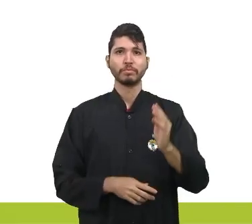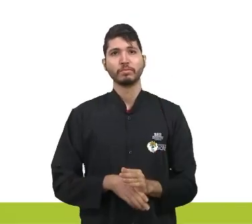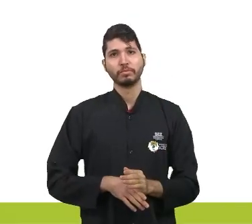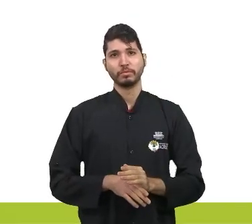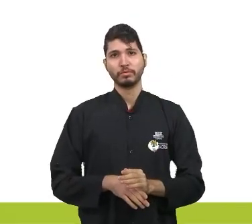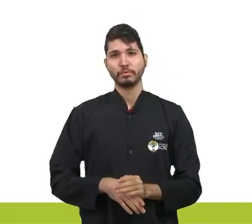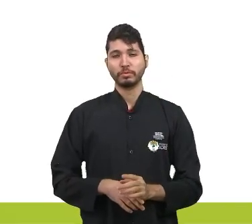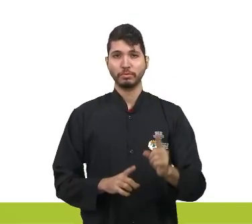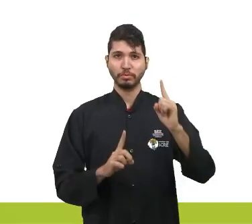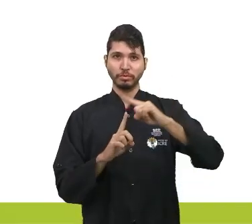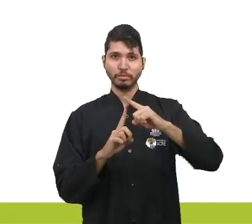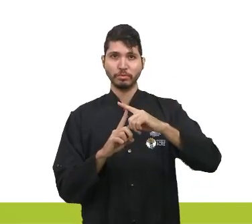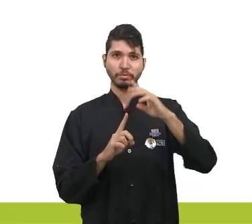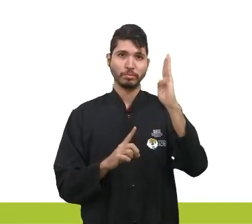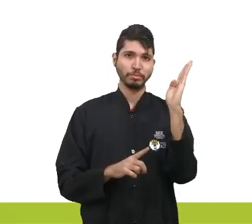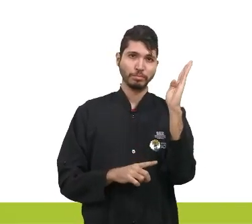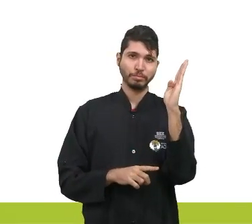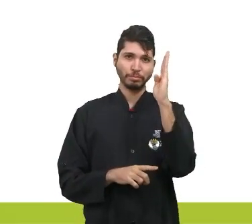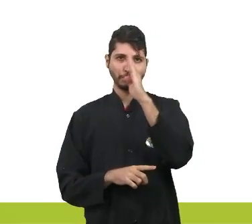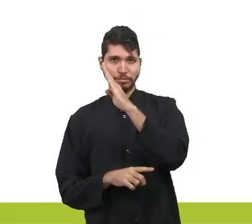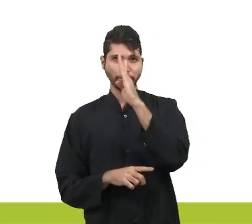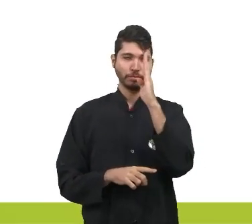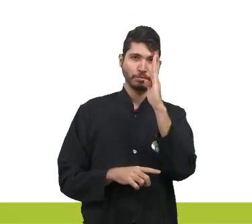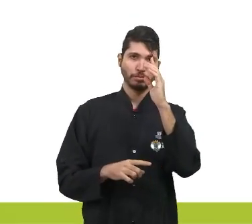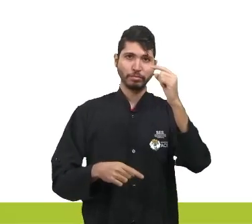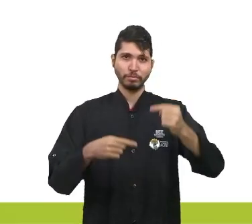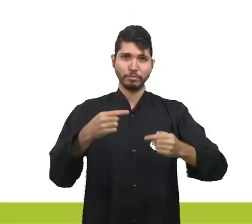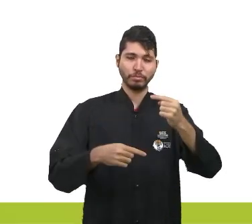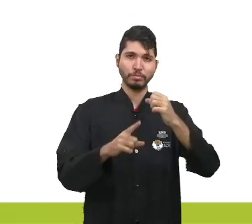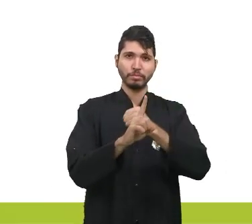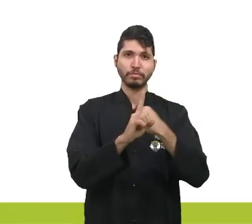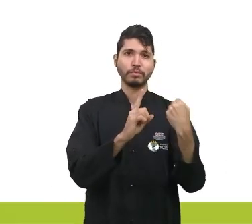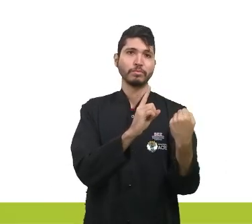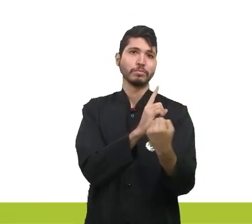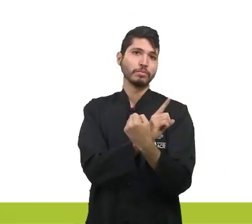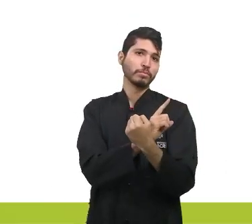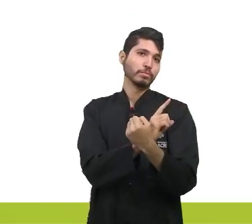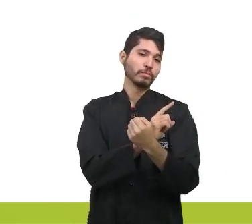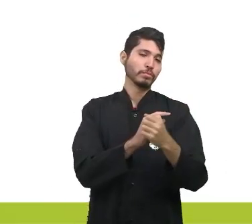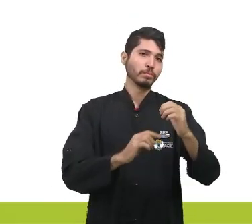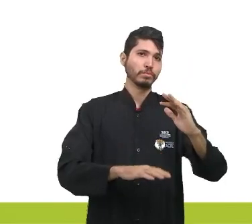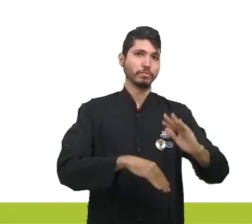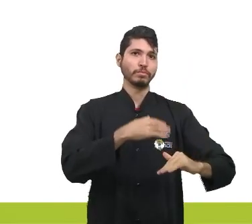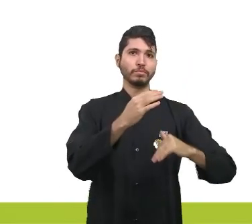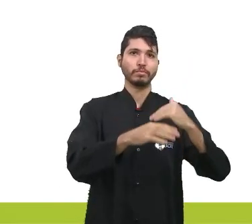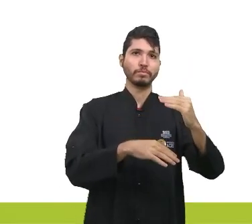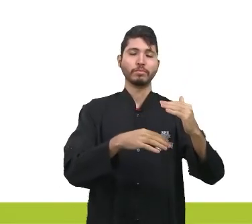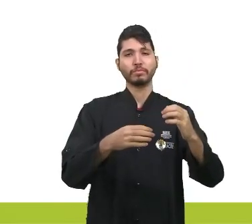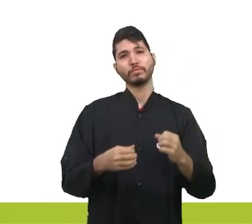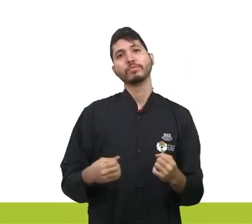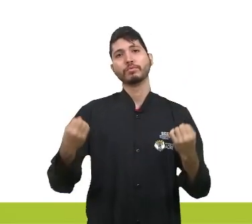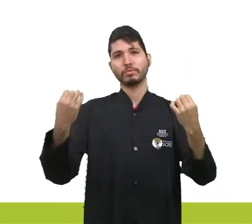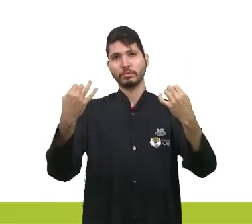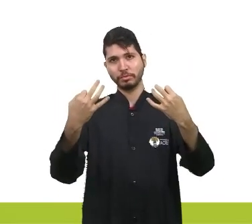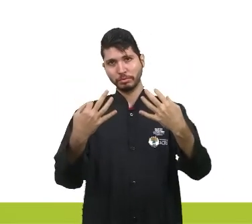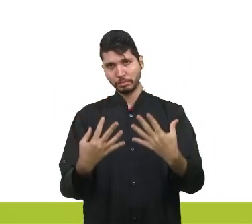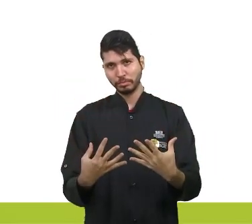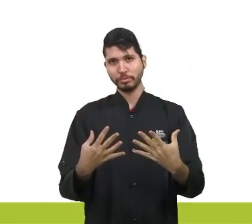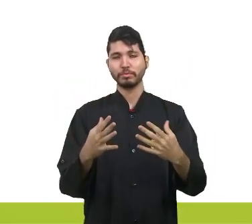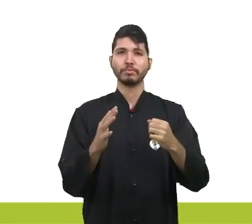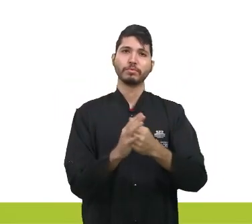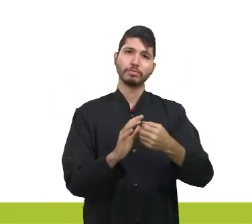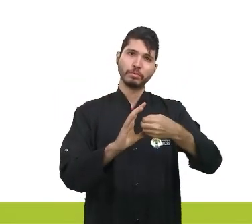processo político nas sociedades em desenvolvimento é o que explica um dos seus traços